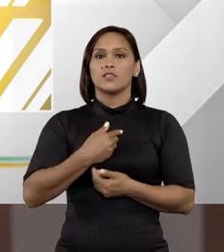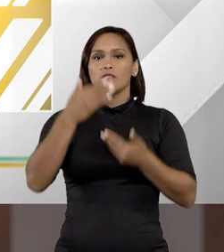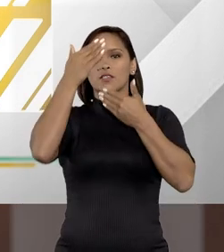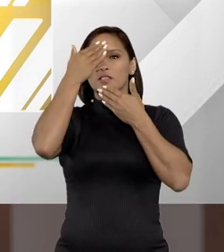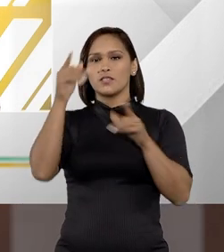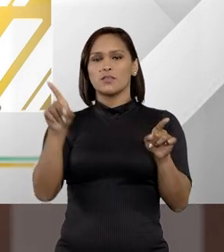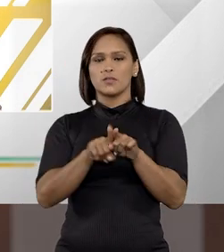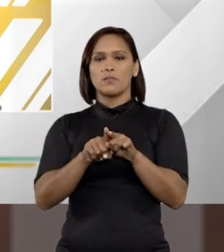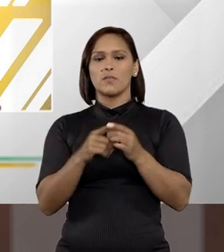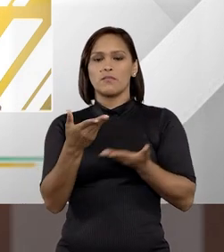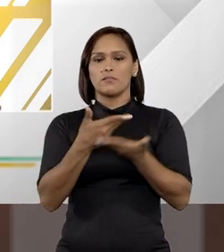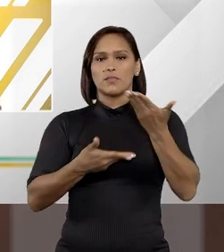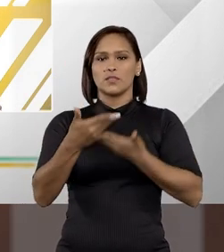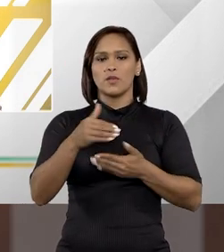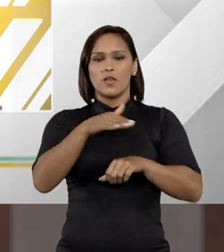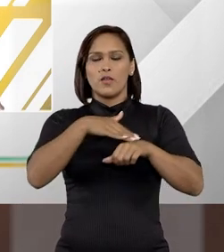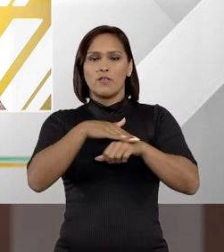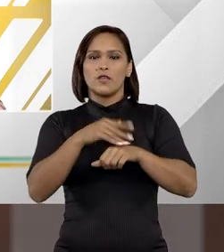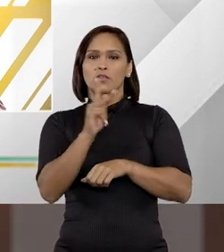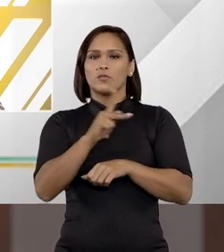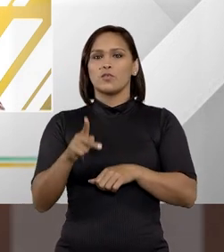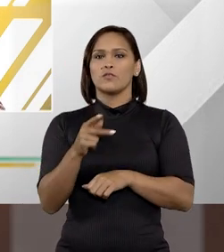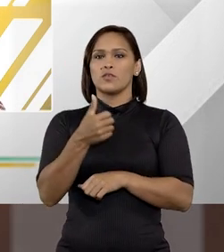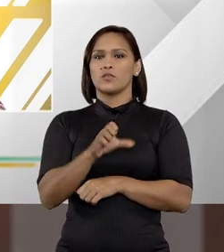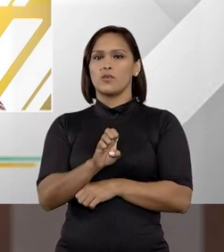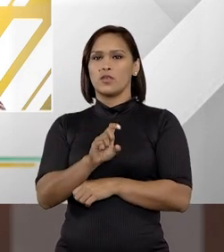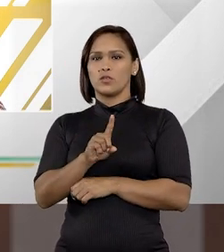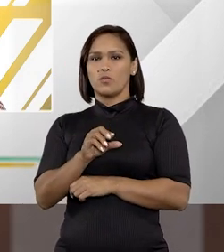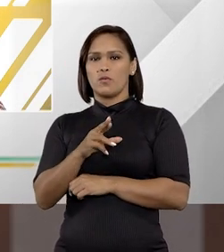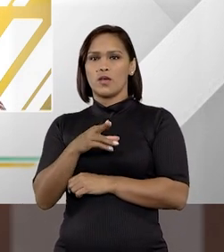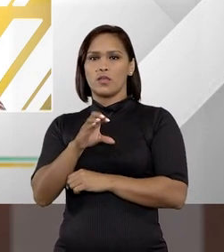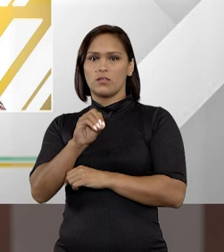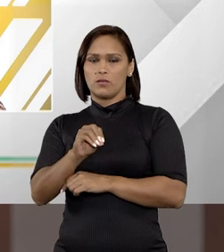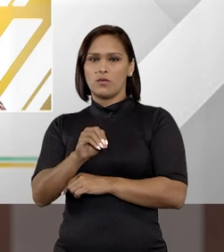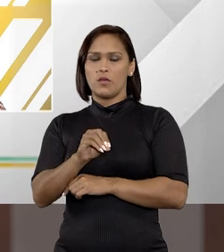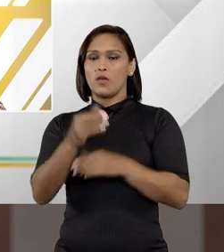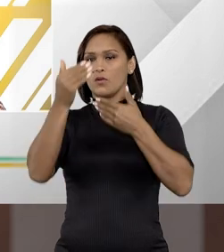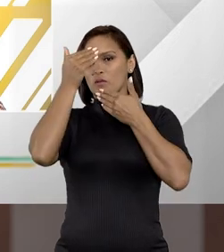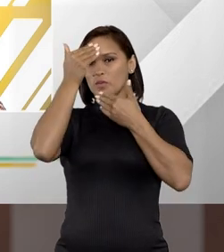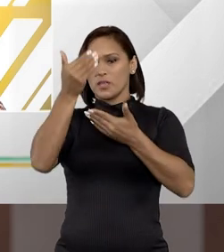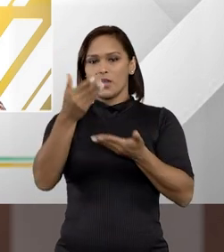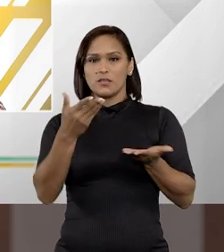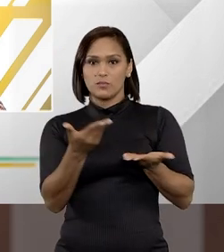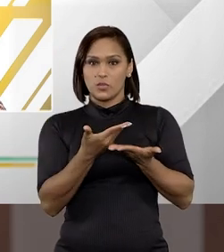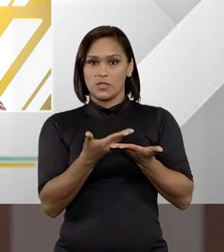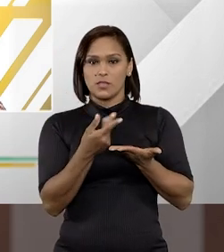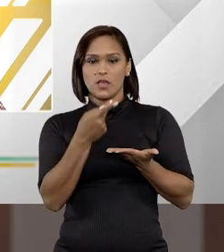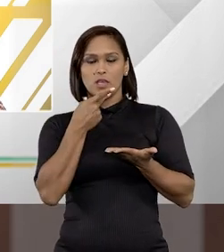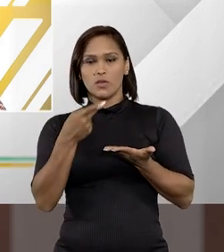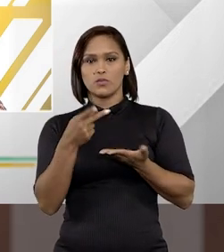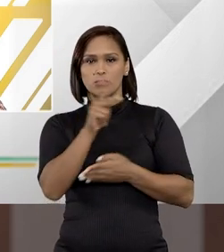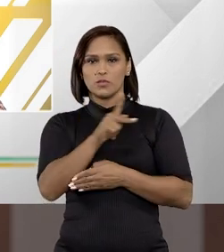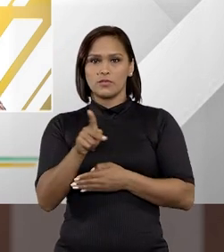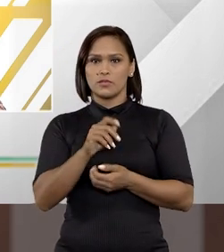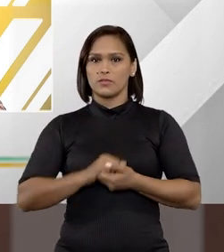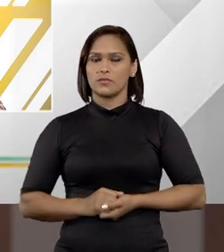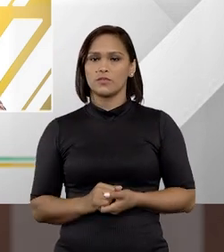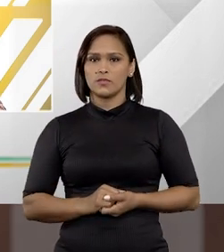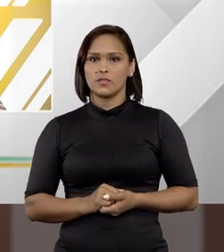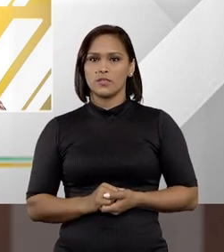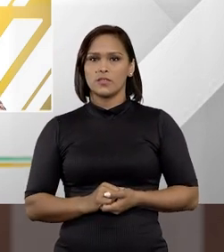Nós agradecemos também a participação nessa conversa do professor Eduardo Fontes, muito obrigado por estar aqui com a gente, professor.